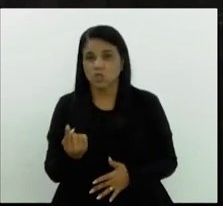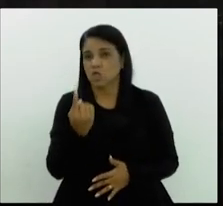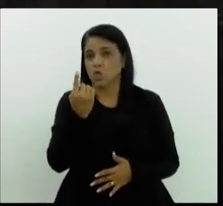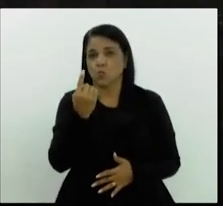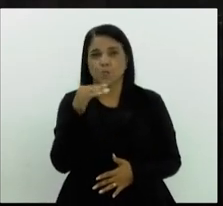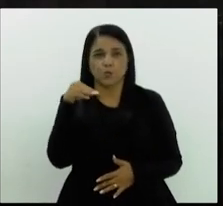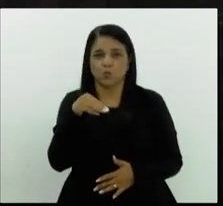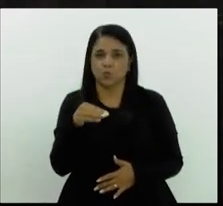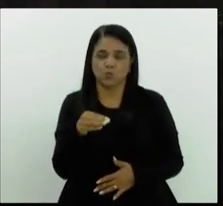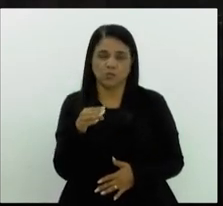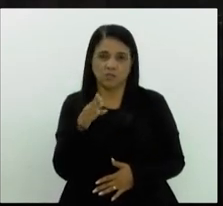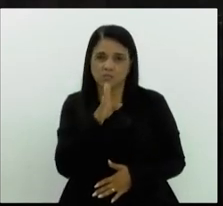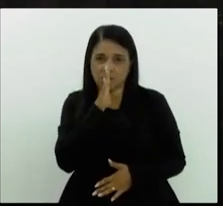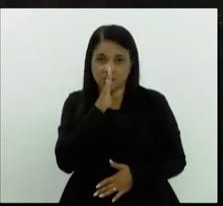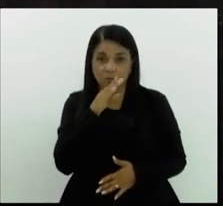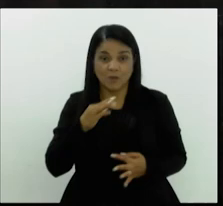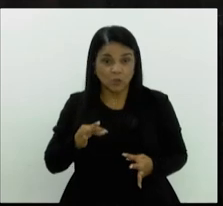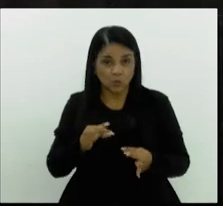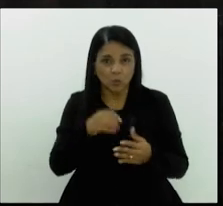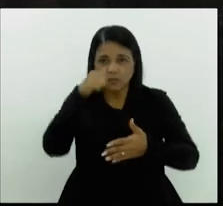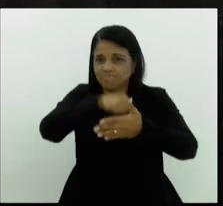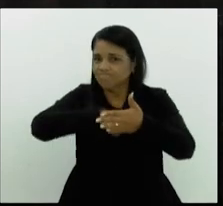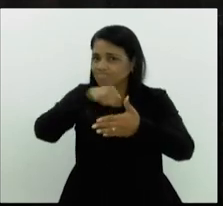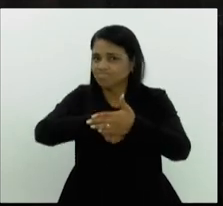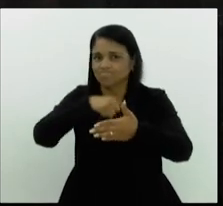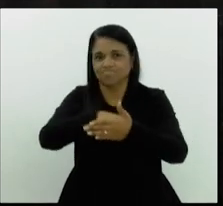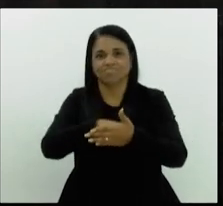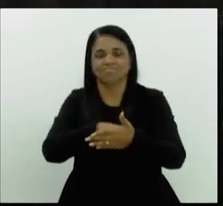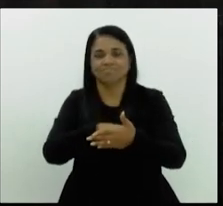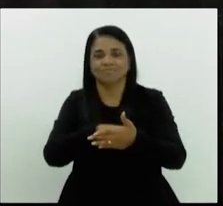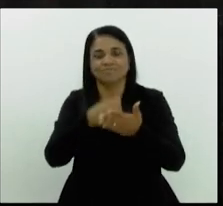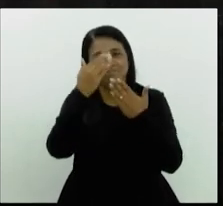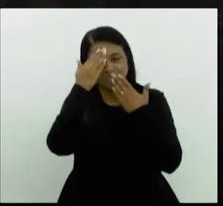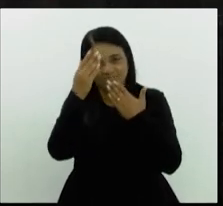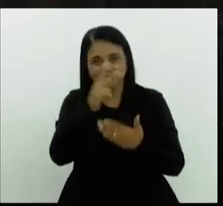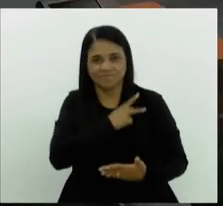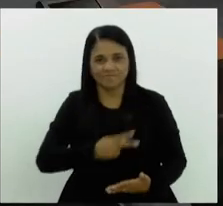mas toda uma vida de lutas. Obrigada, presidente.